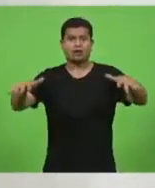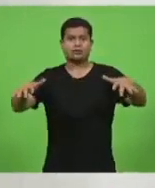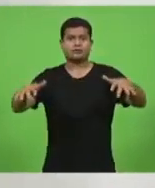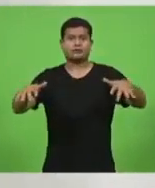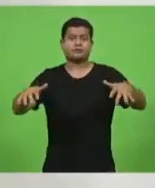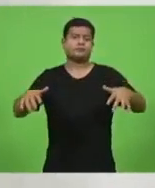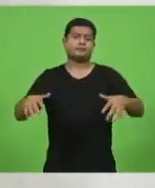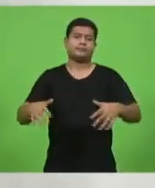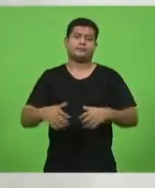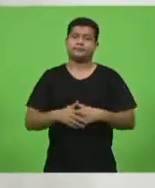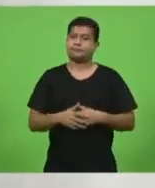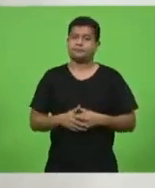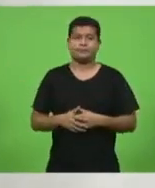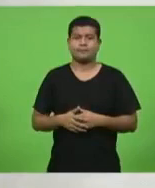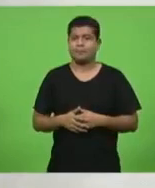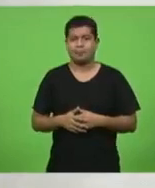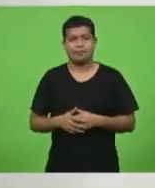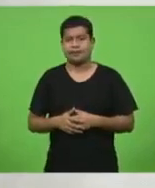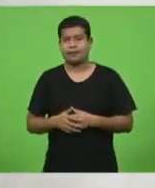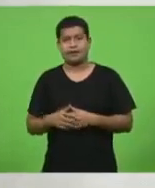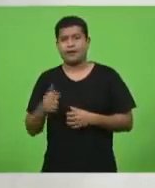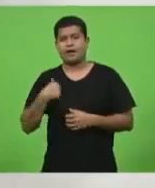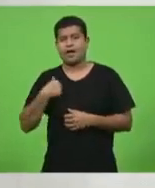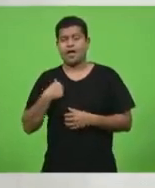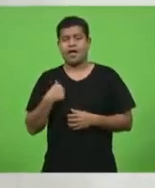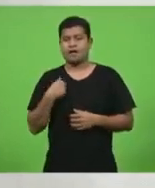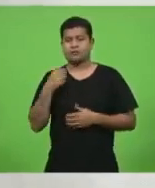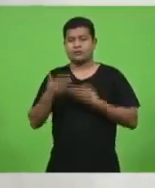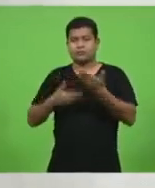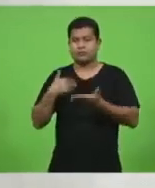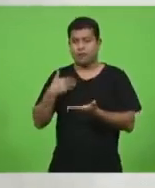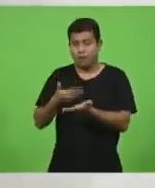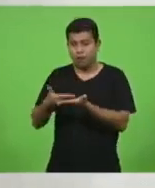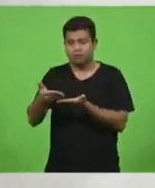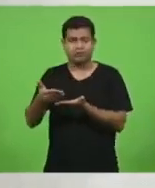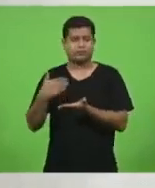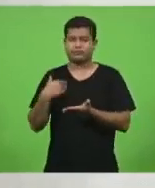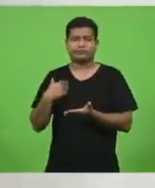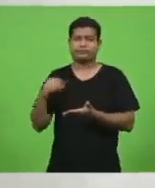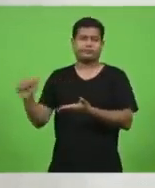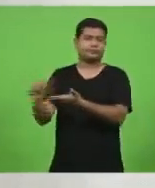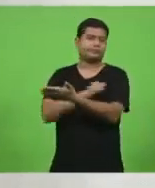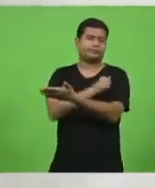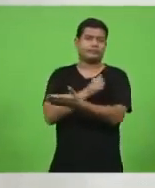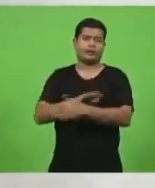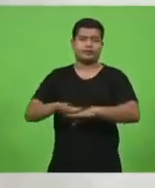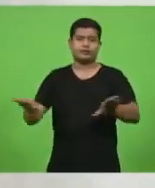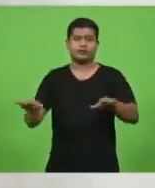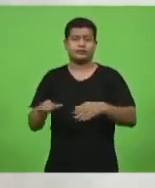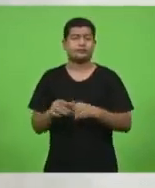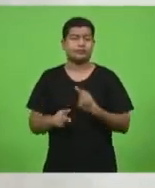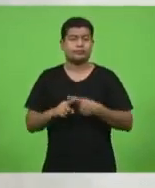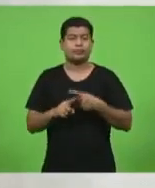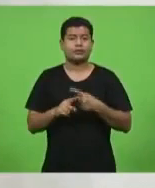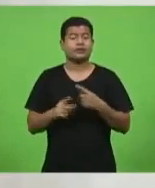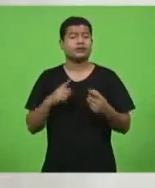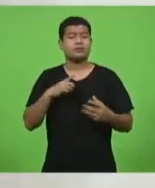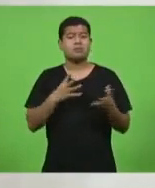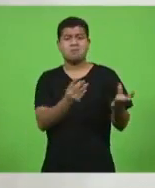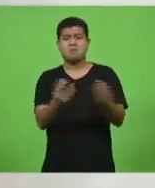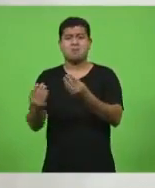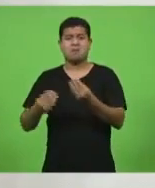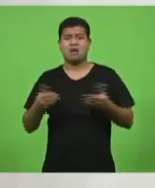eu não, eu não, eu não ouço depois, eu já apago, por quê? porque tem muita gente nesse